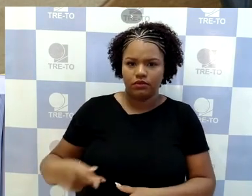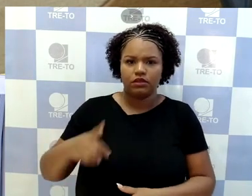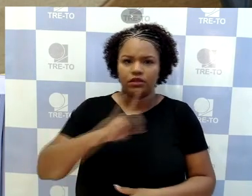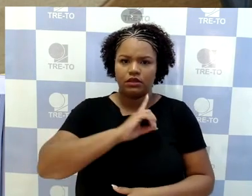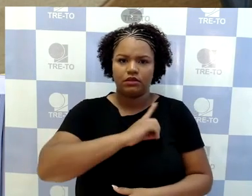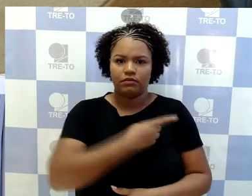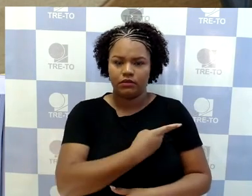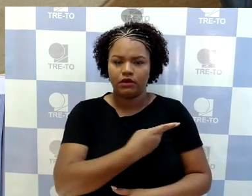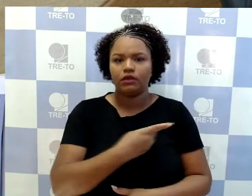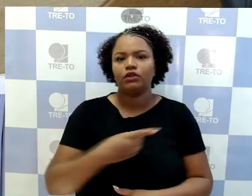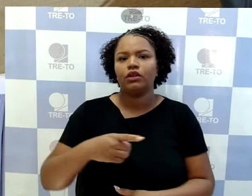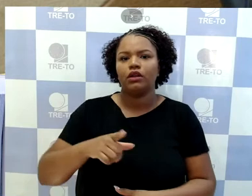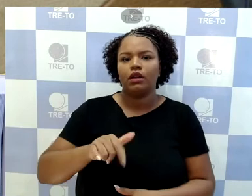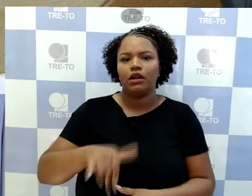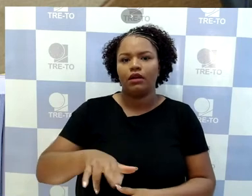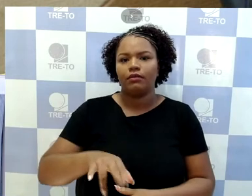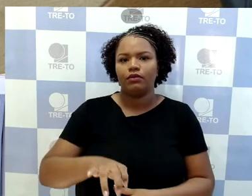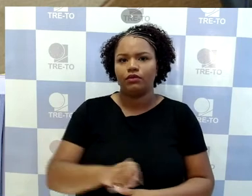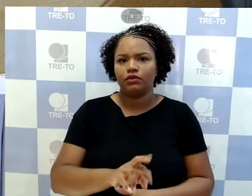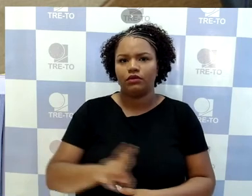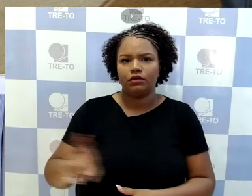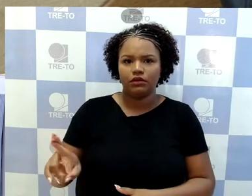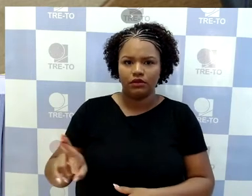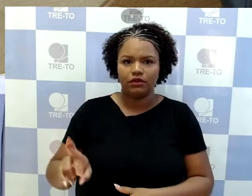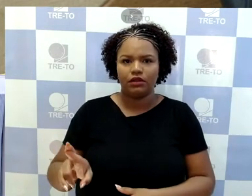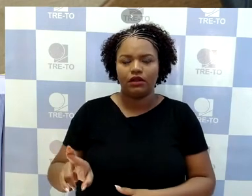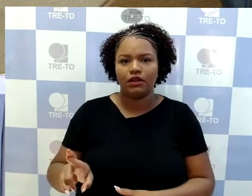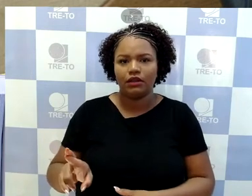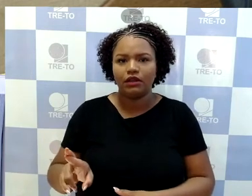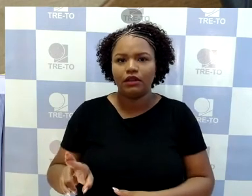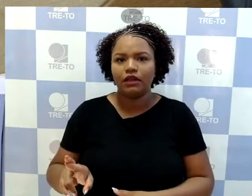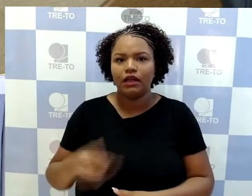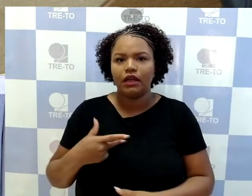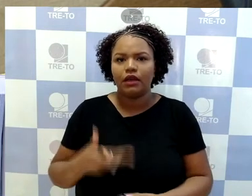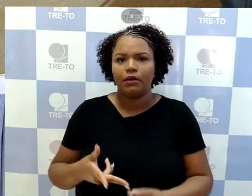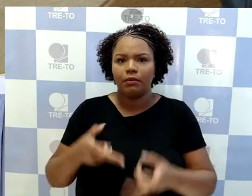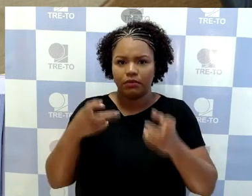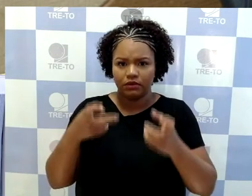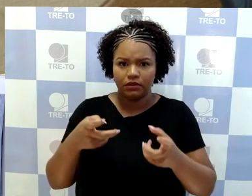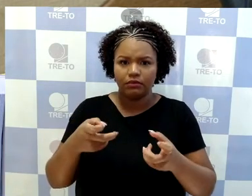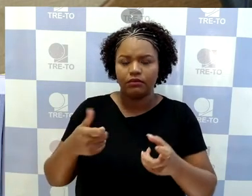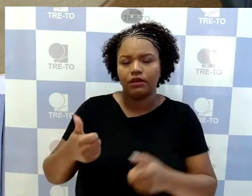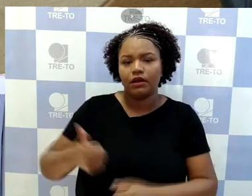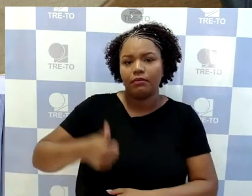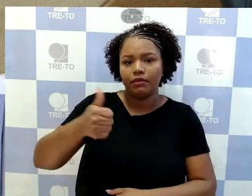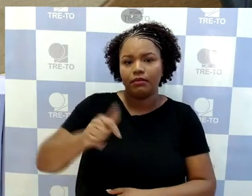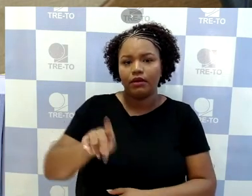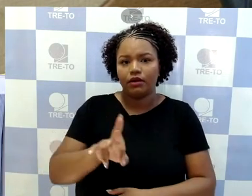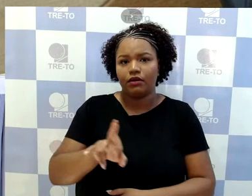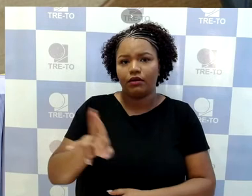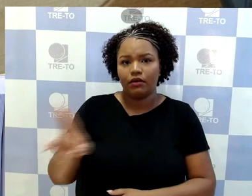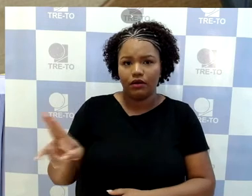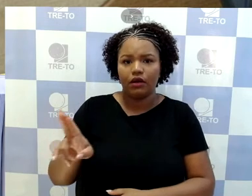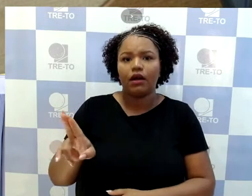agora que a sentença foi proferida no primeiro grau pelo meu irmão. Então, peço que vossa excelência, doutor